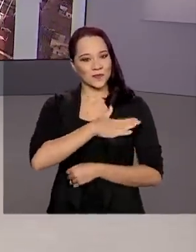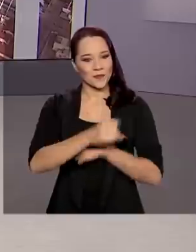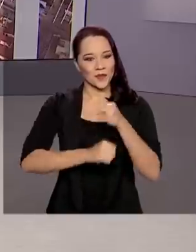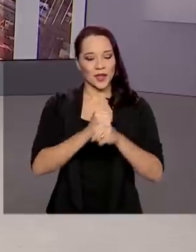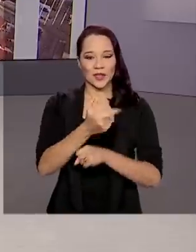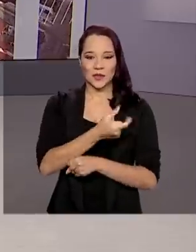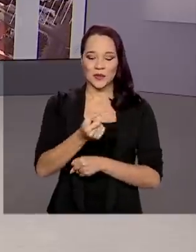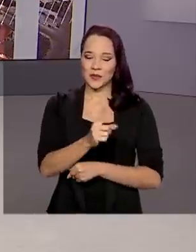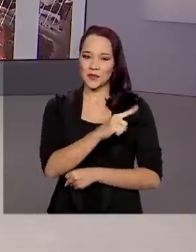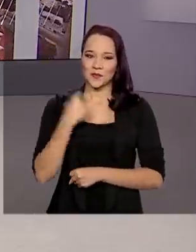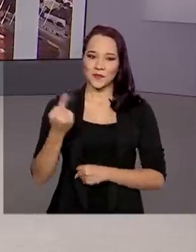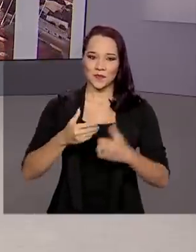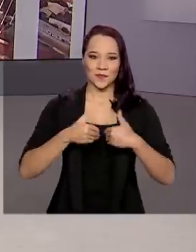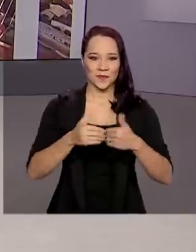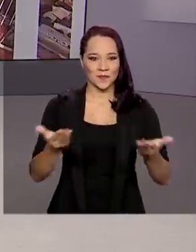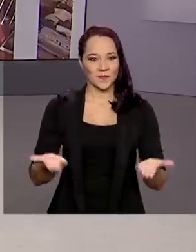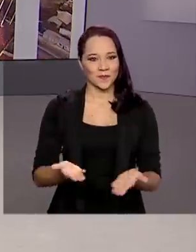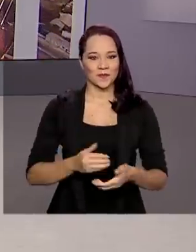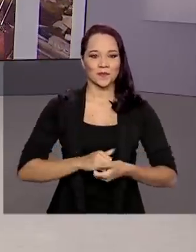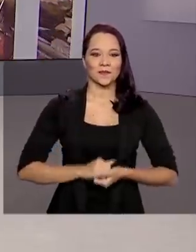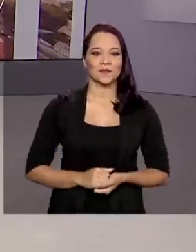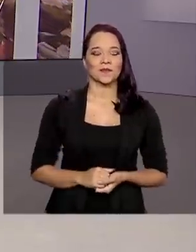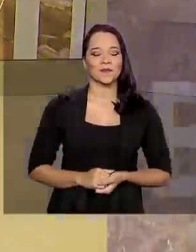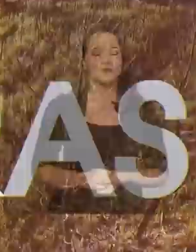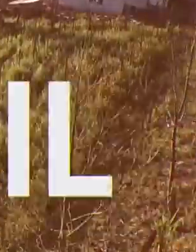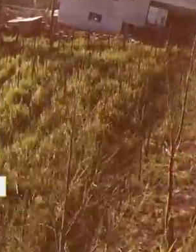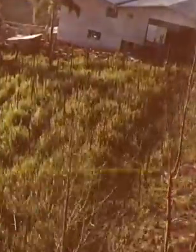2020. O Brasil em Dia começa agora.